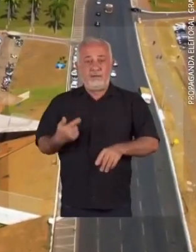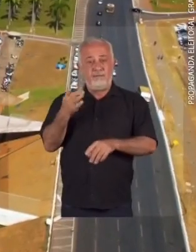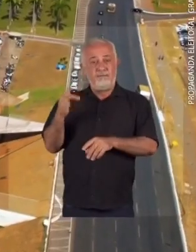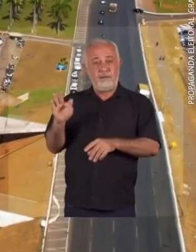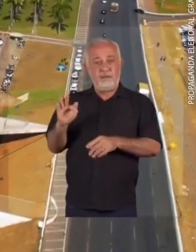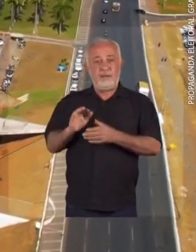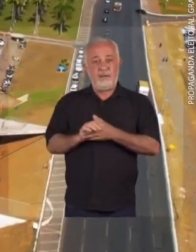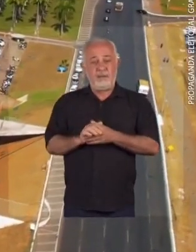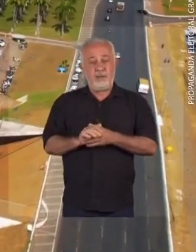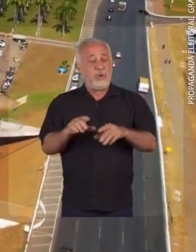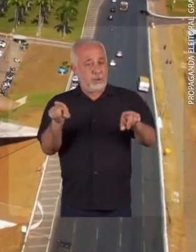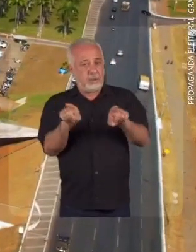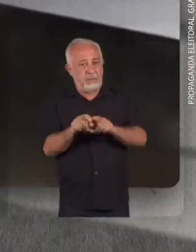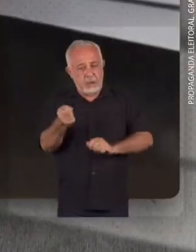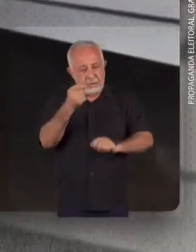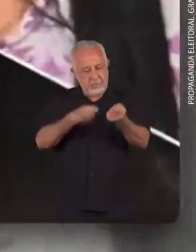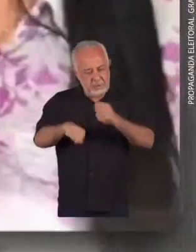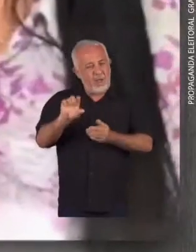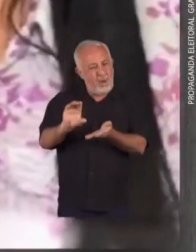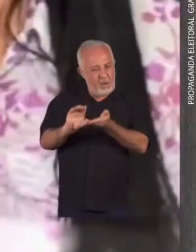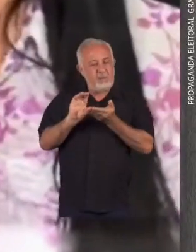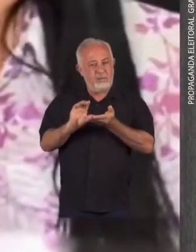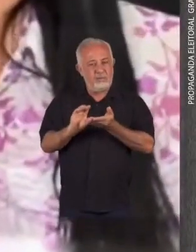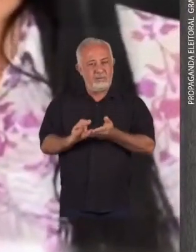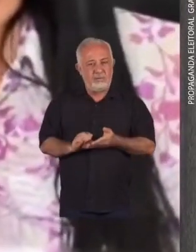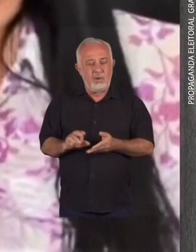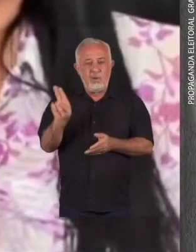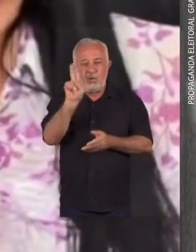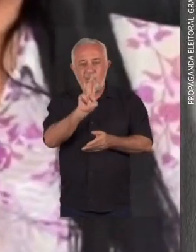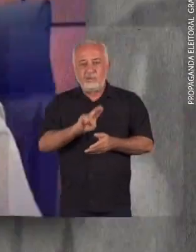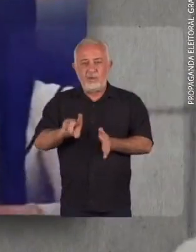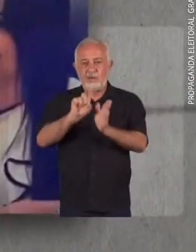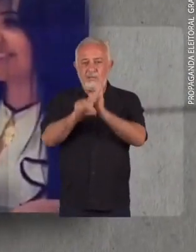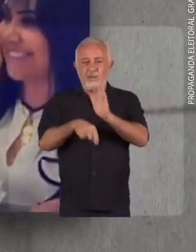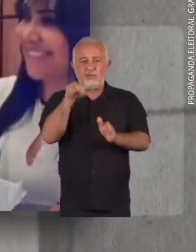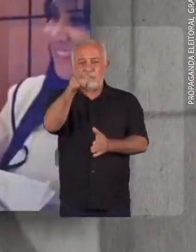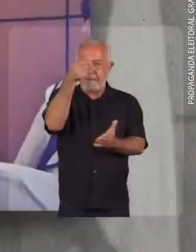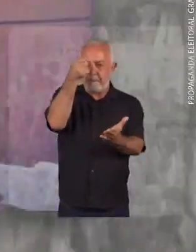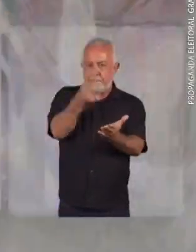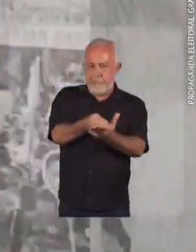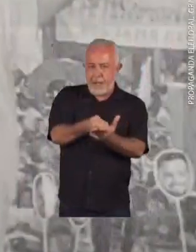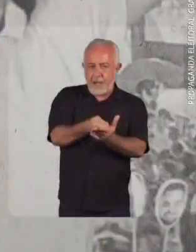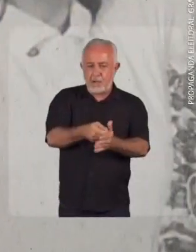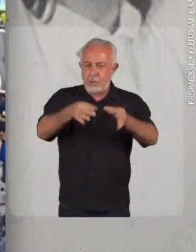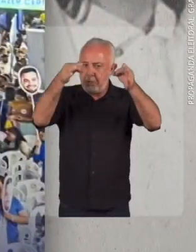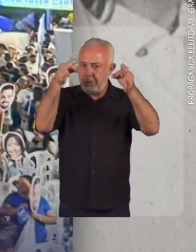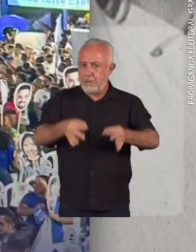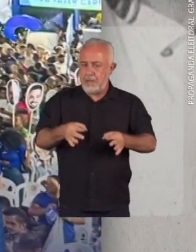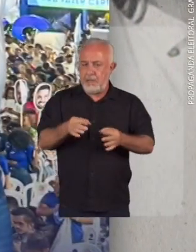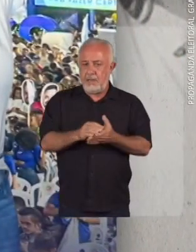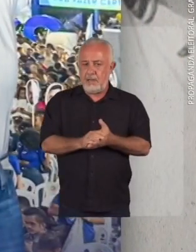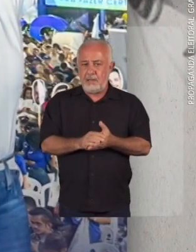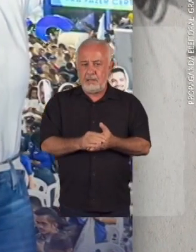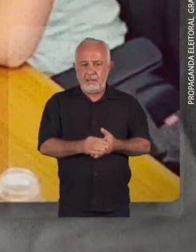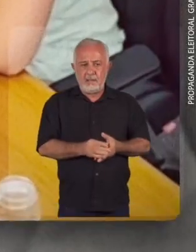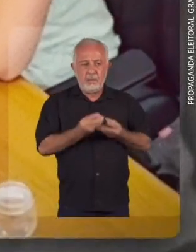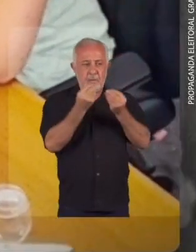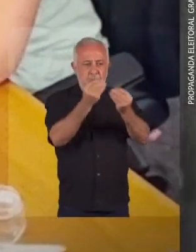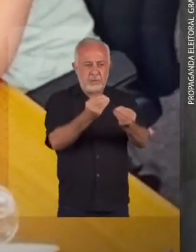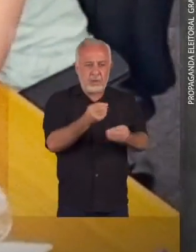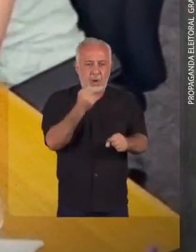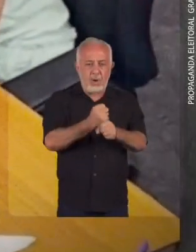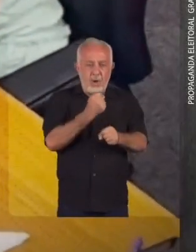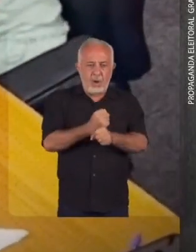estado e com o governo federal. E vou administrar bem os recursos, usando os impostos que você paga da forma certa,